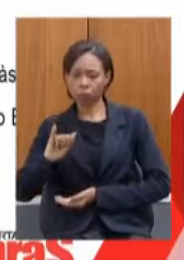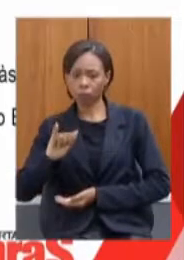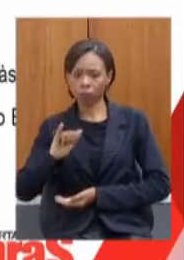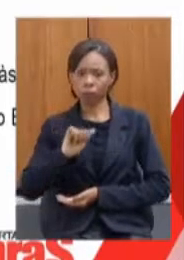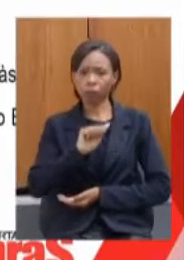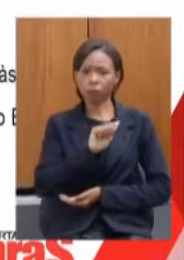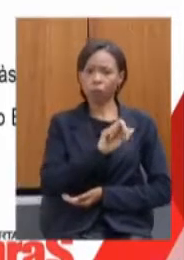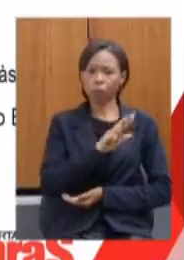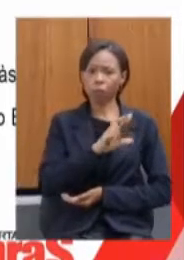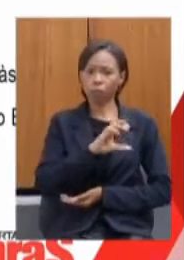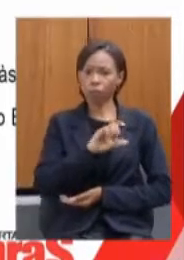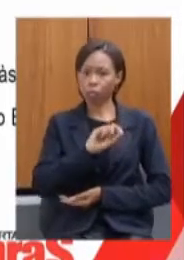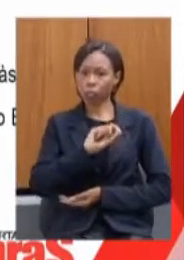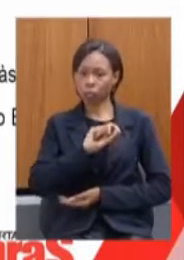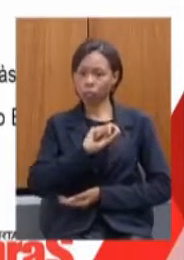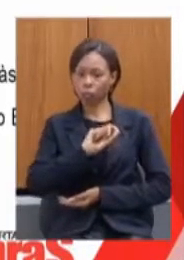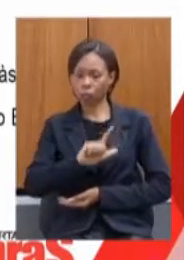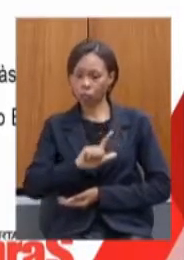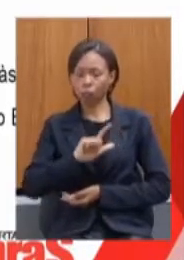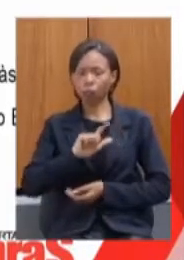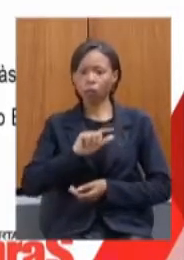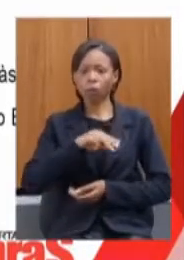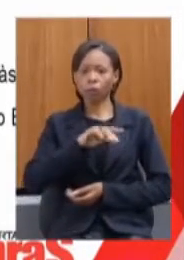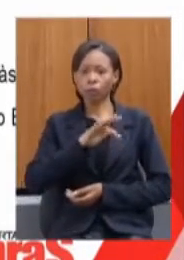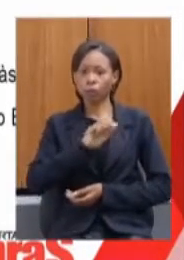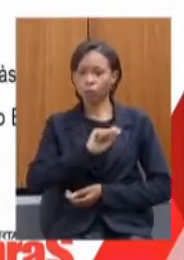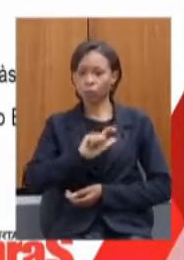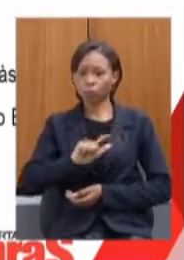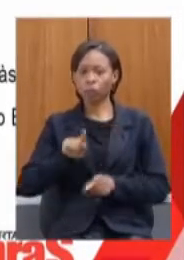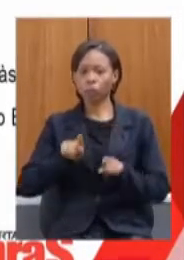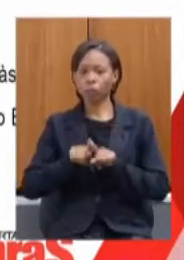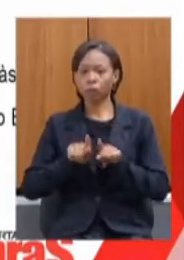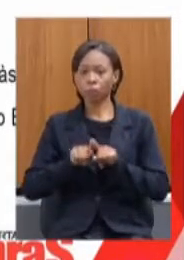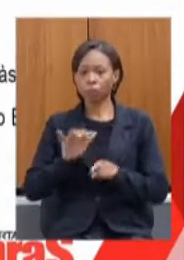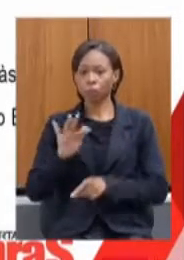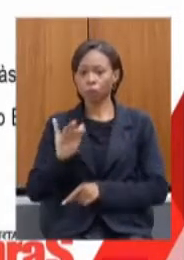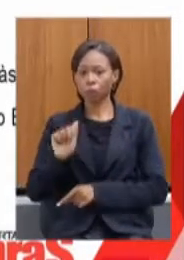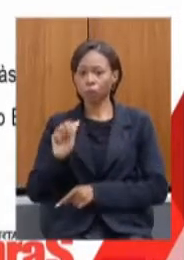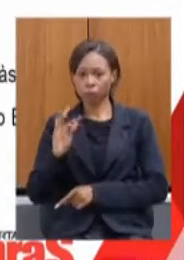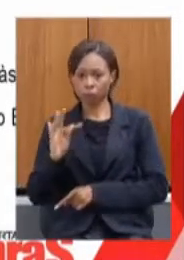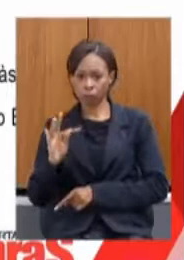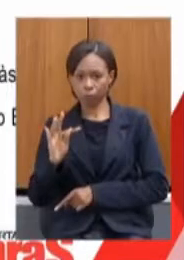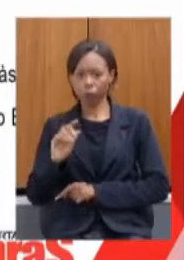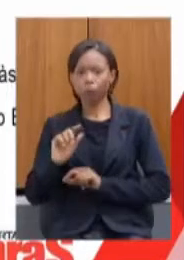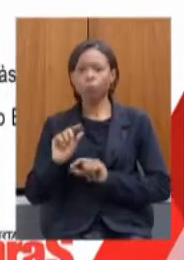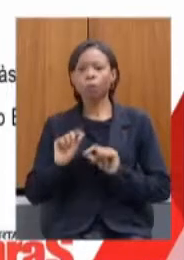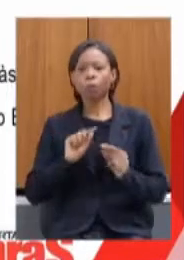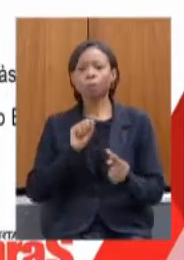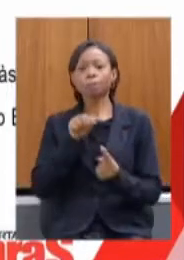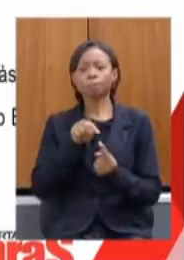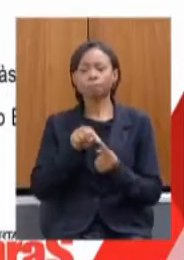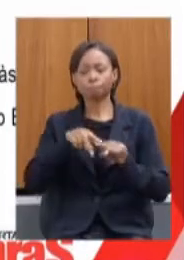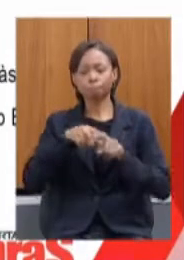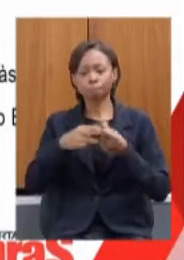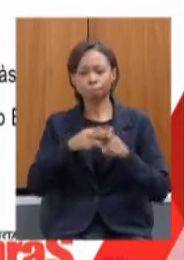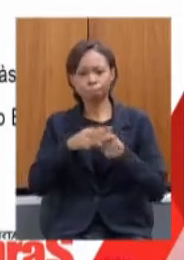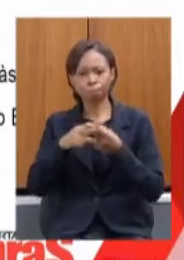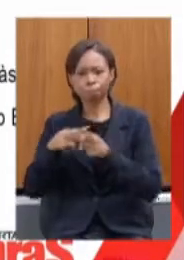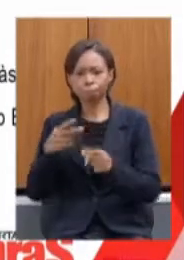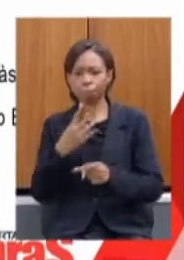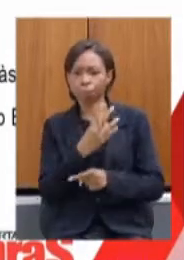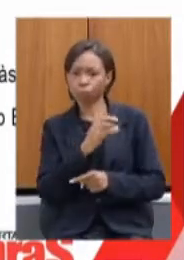para o reparo e utilização de 400 ventiladores pulmonares